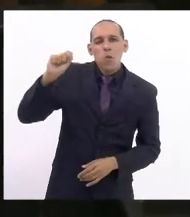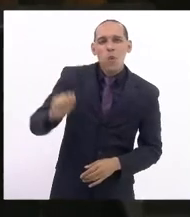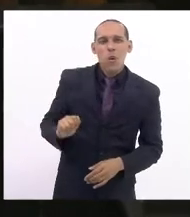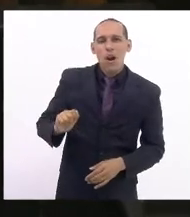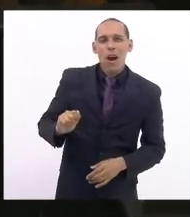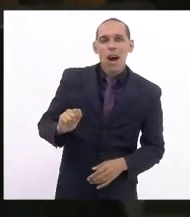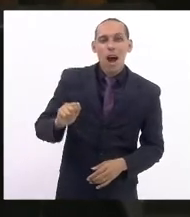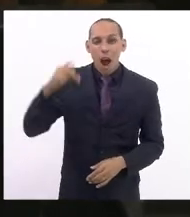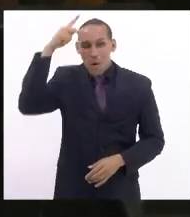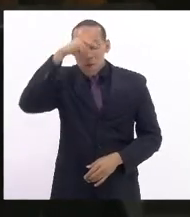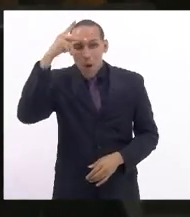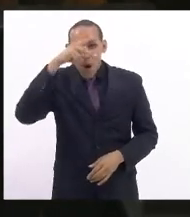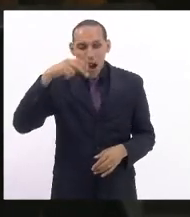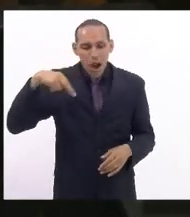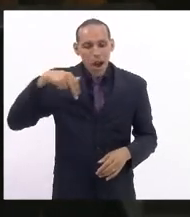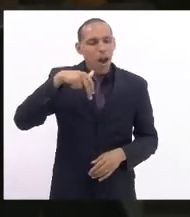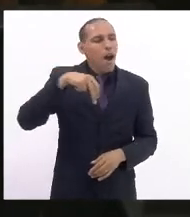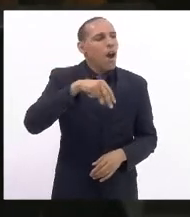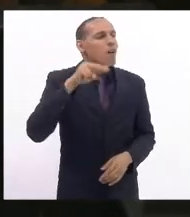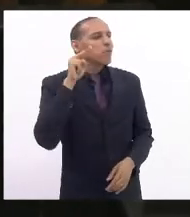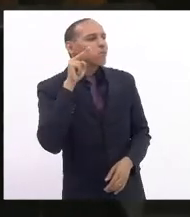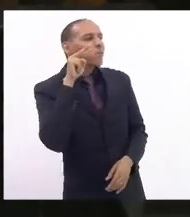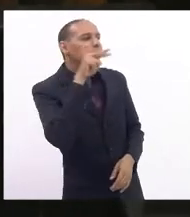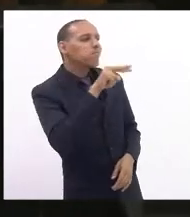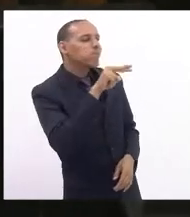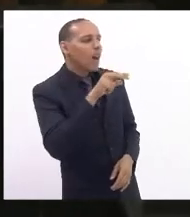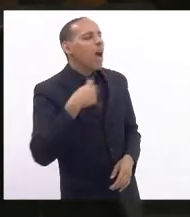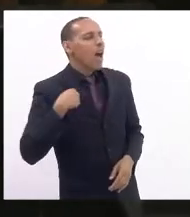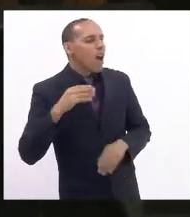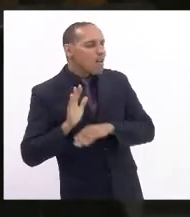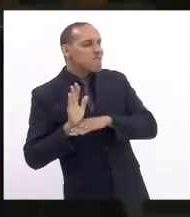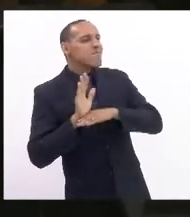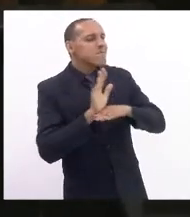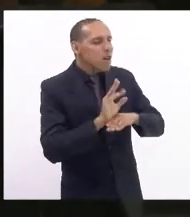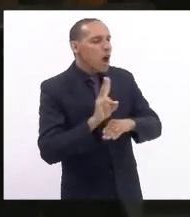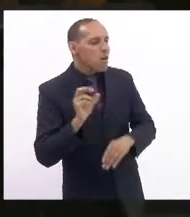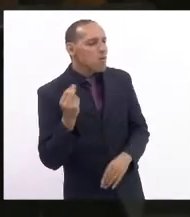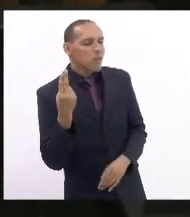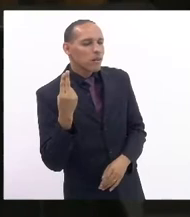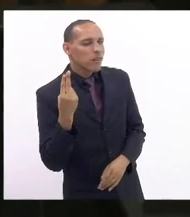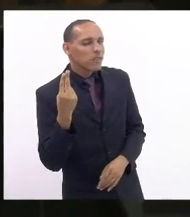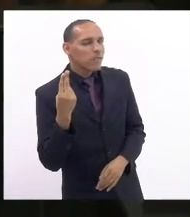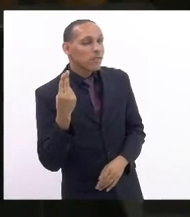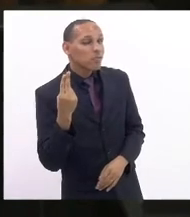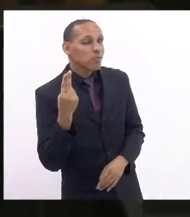dizendo que ia prestar uma ajuda humanitária.